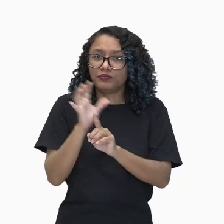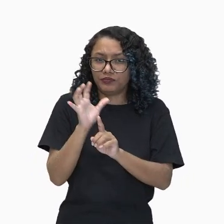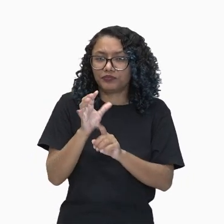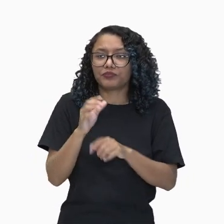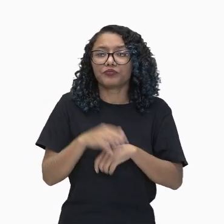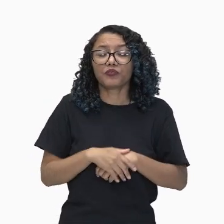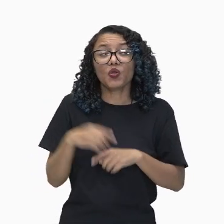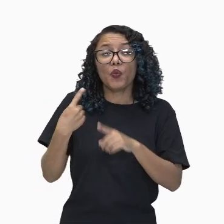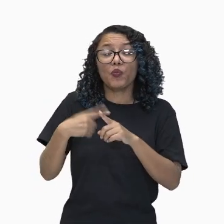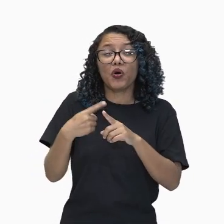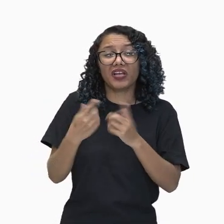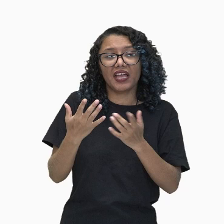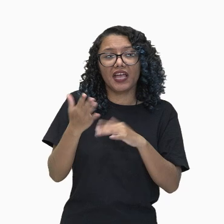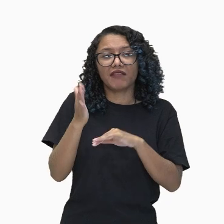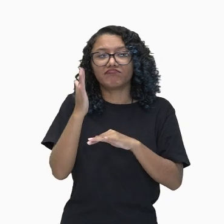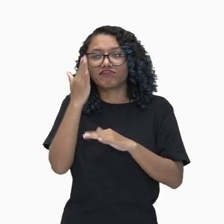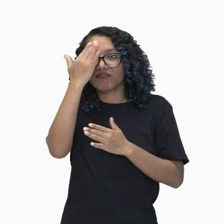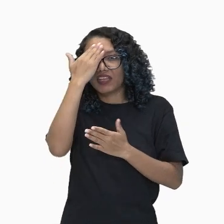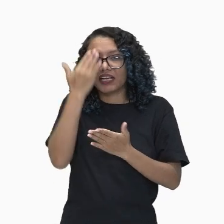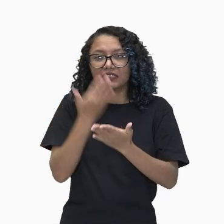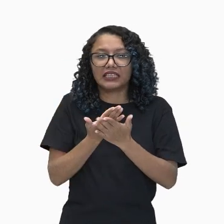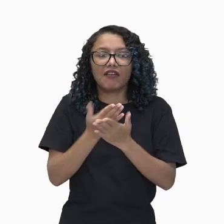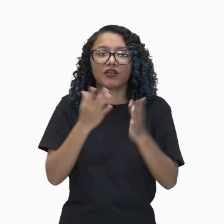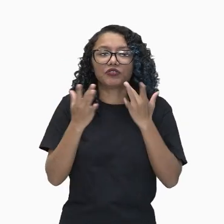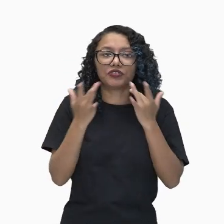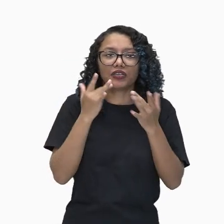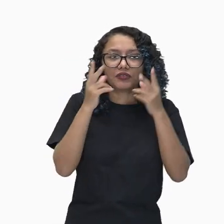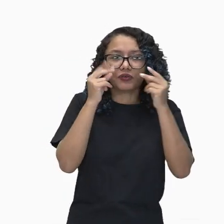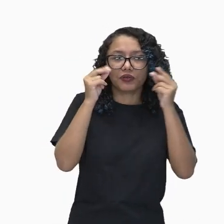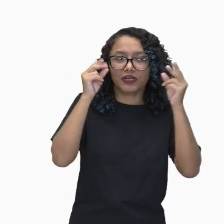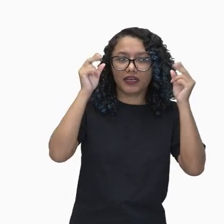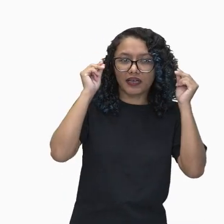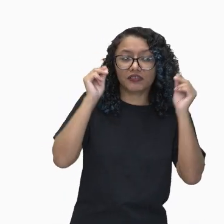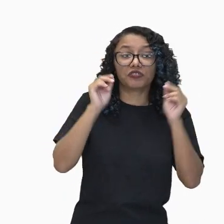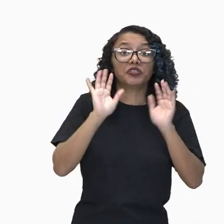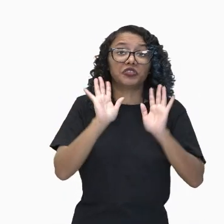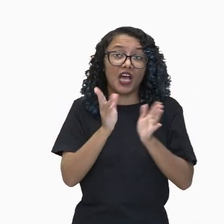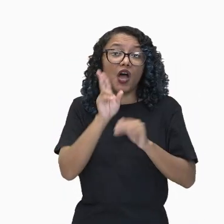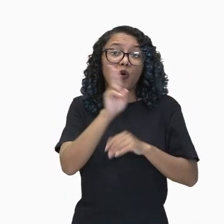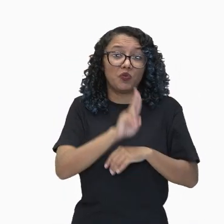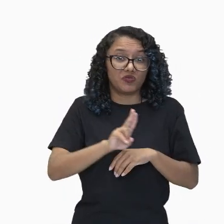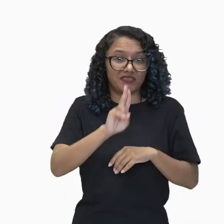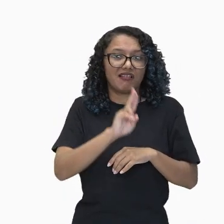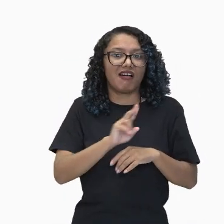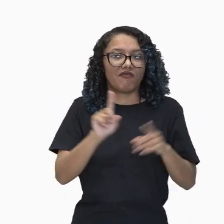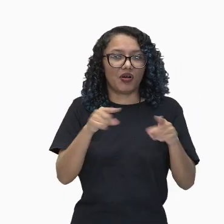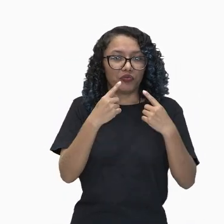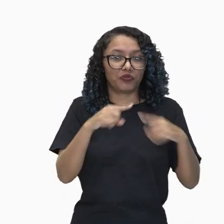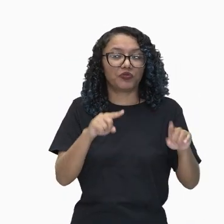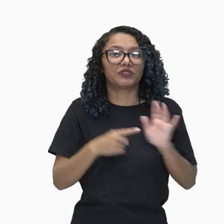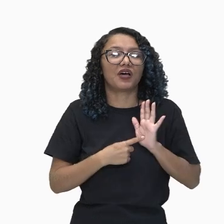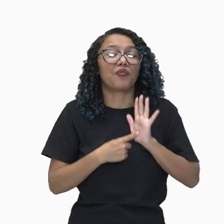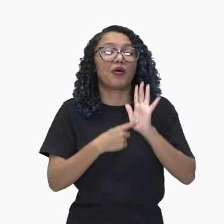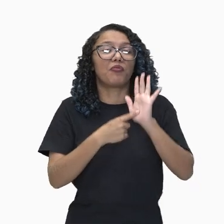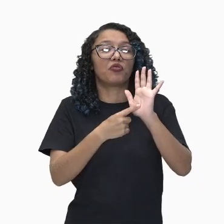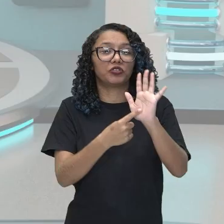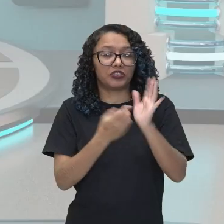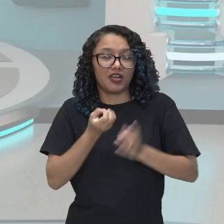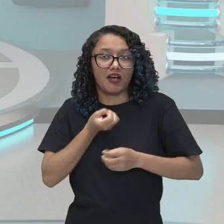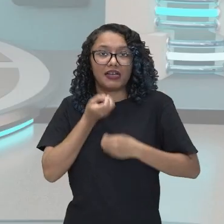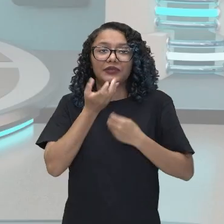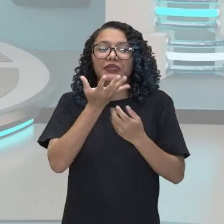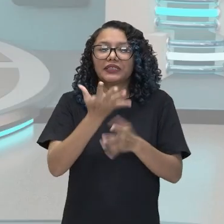estava no uso da música para expressar as emoções do drama. Bem,